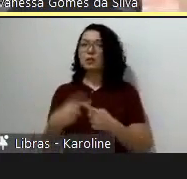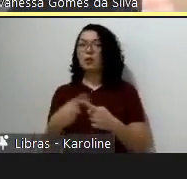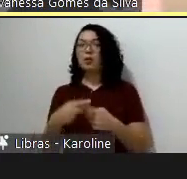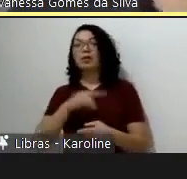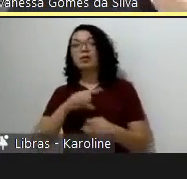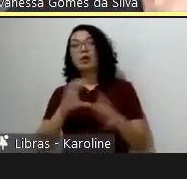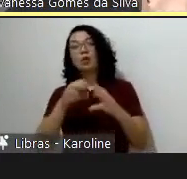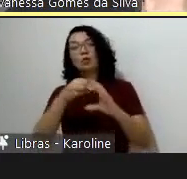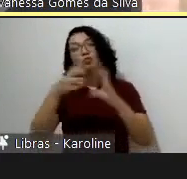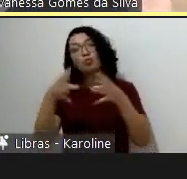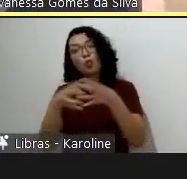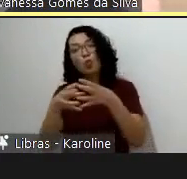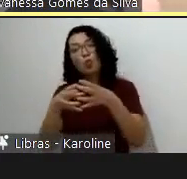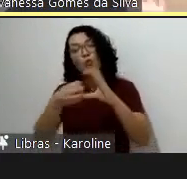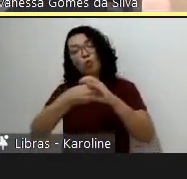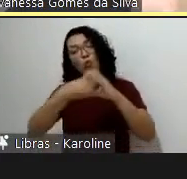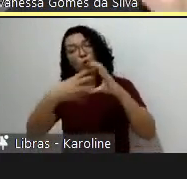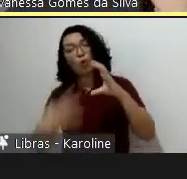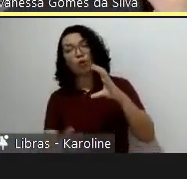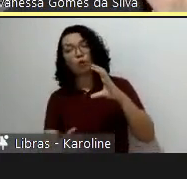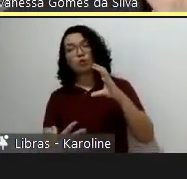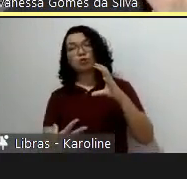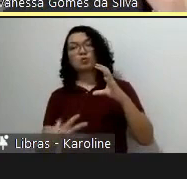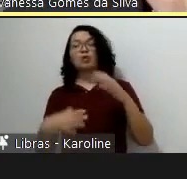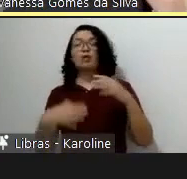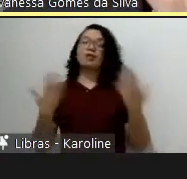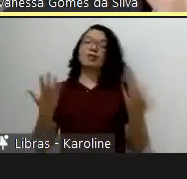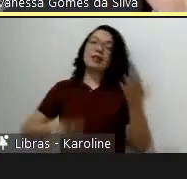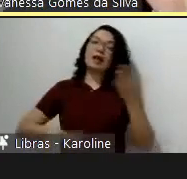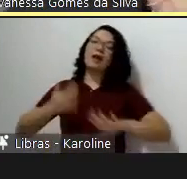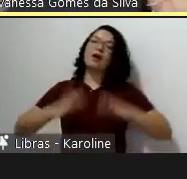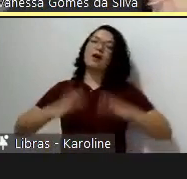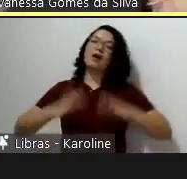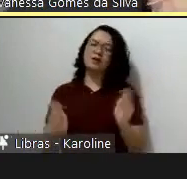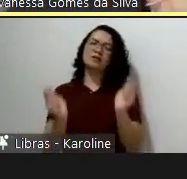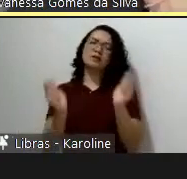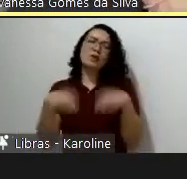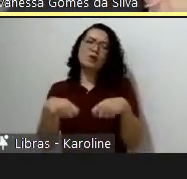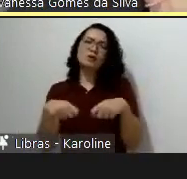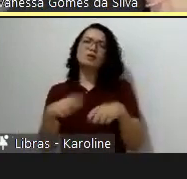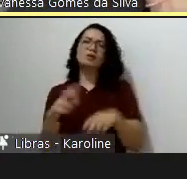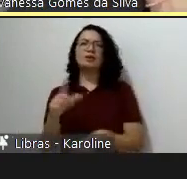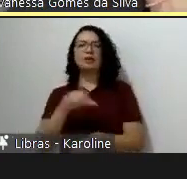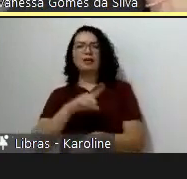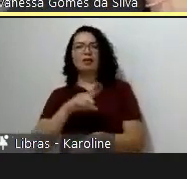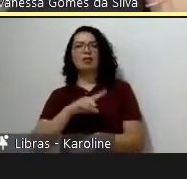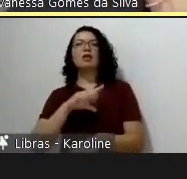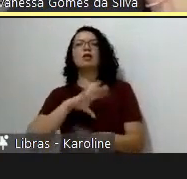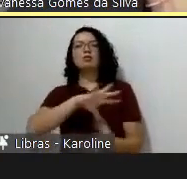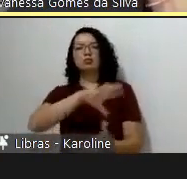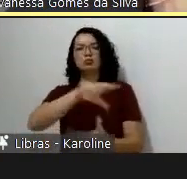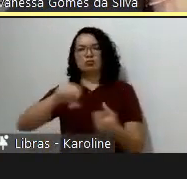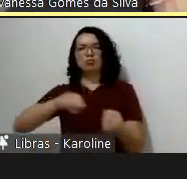se fossem todos utilizados aí você tinha uma chance de ter um mais sustentável do ponto de vista de materiais.